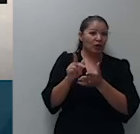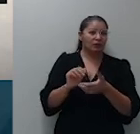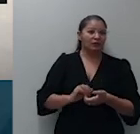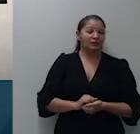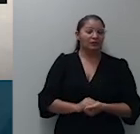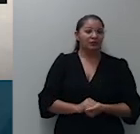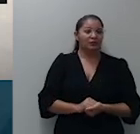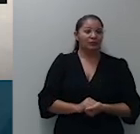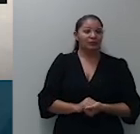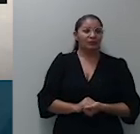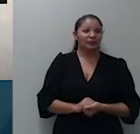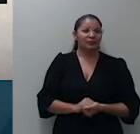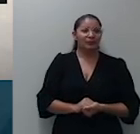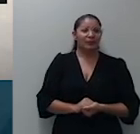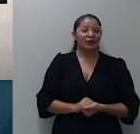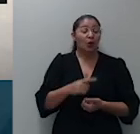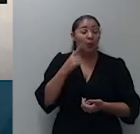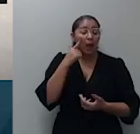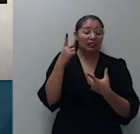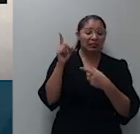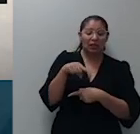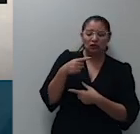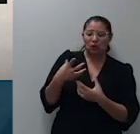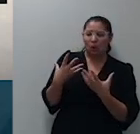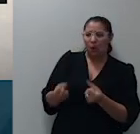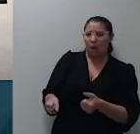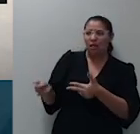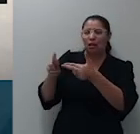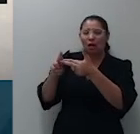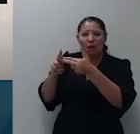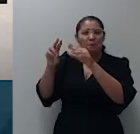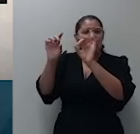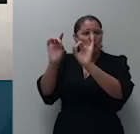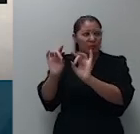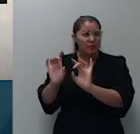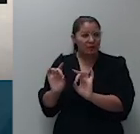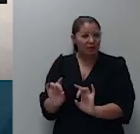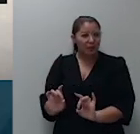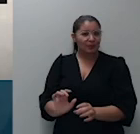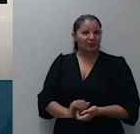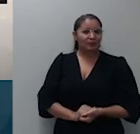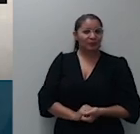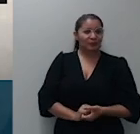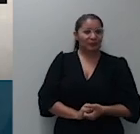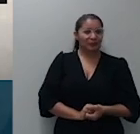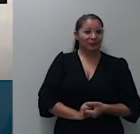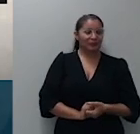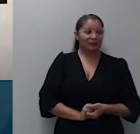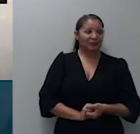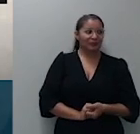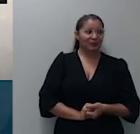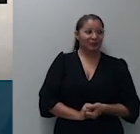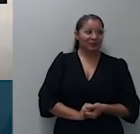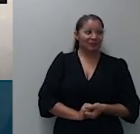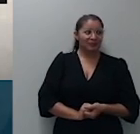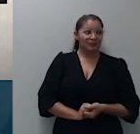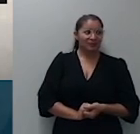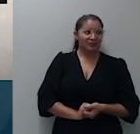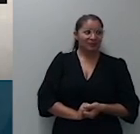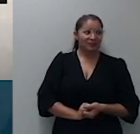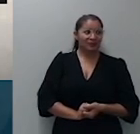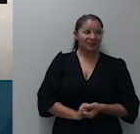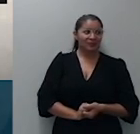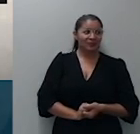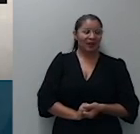negou provimento ao especial o apelo nobre foi manejado em